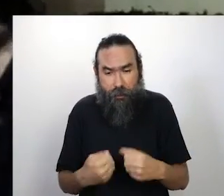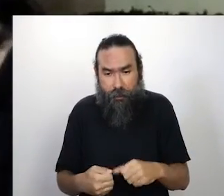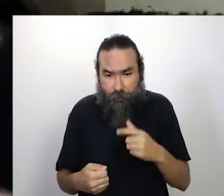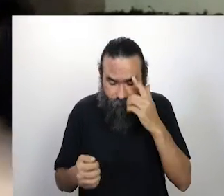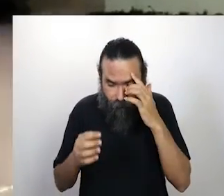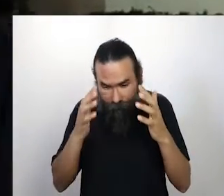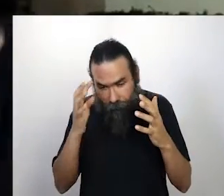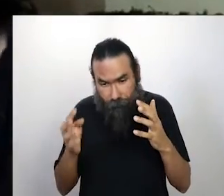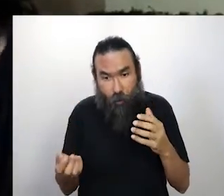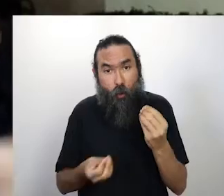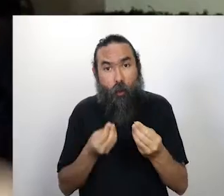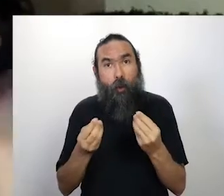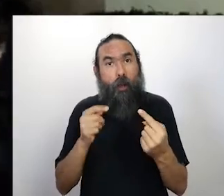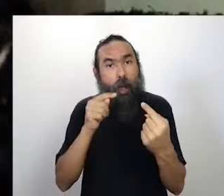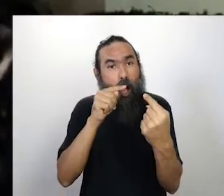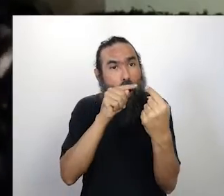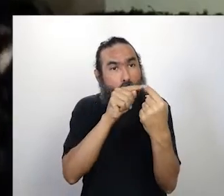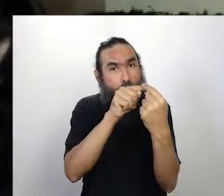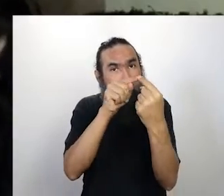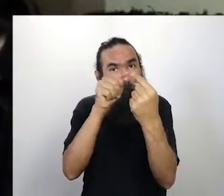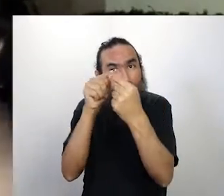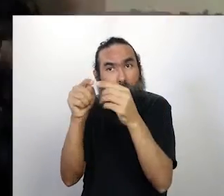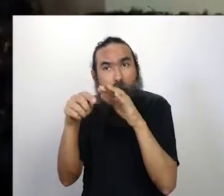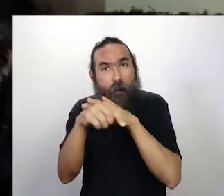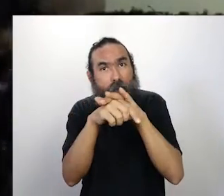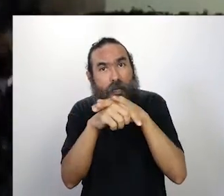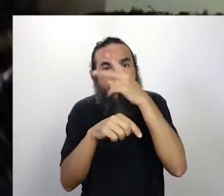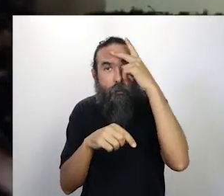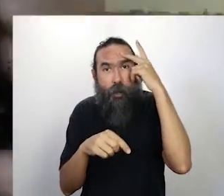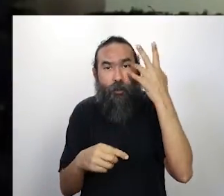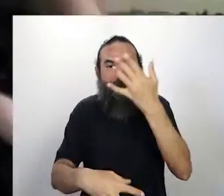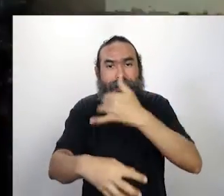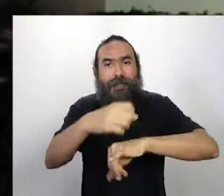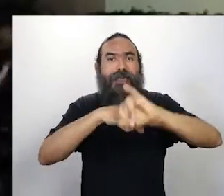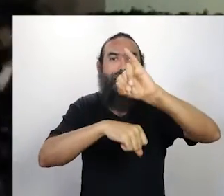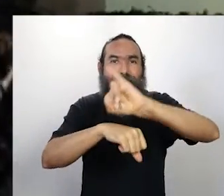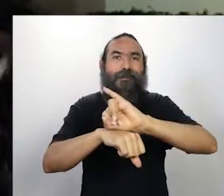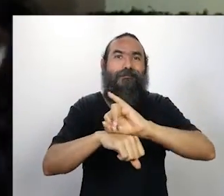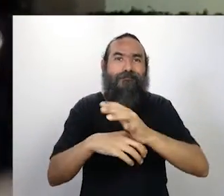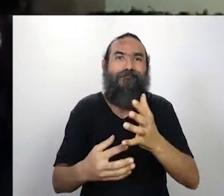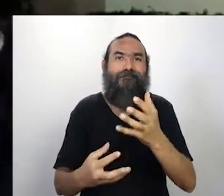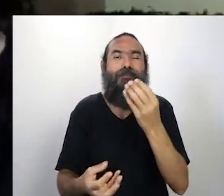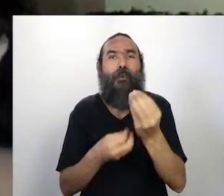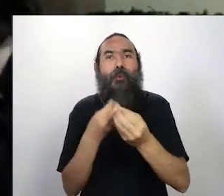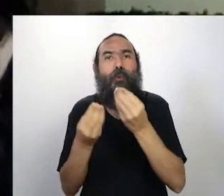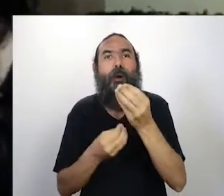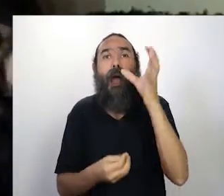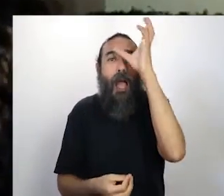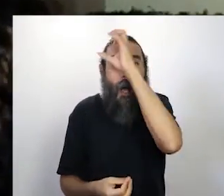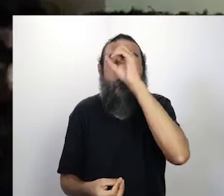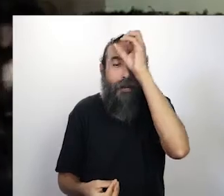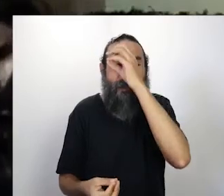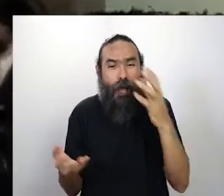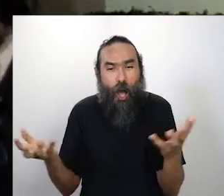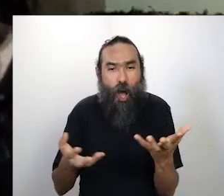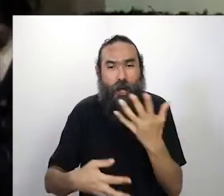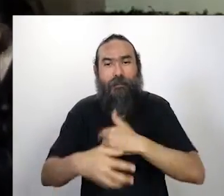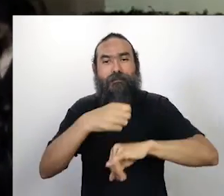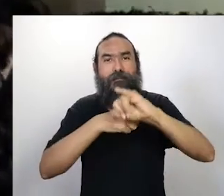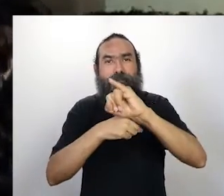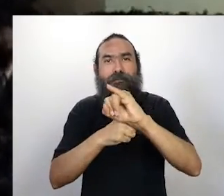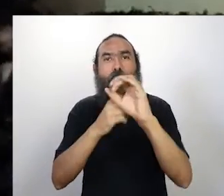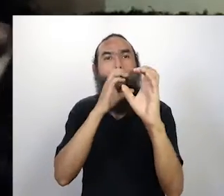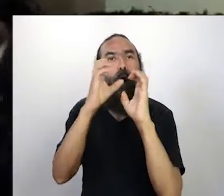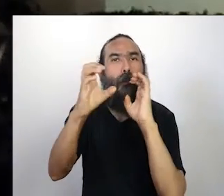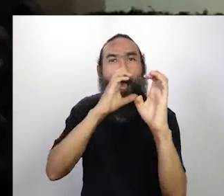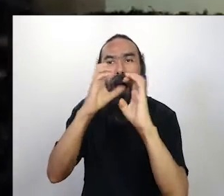tentar falar com as pessoas pelos canais que a gente se vê, então vamos entender como é que a gente faz isso, como é que a gente usa da melhor forma as